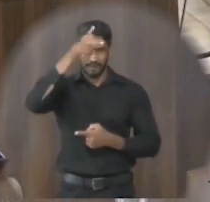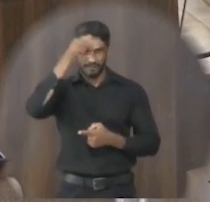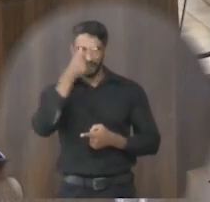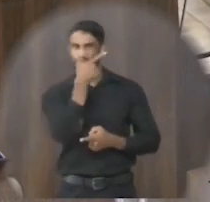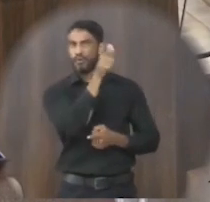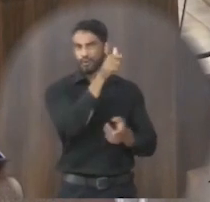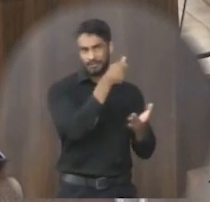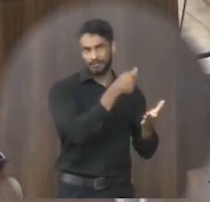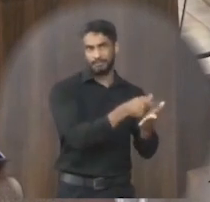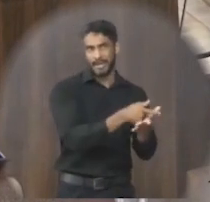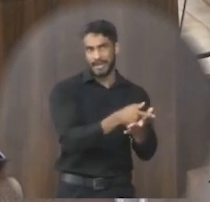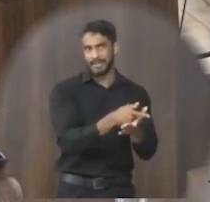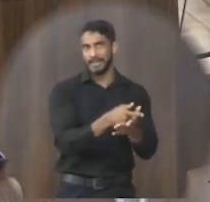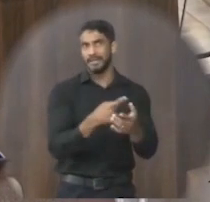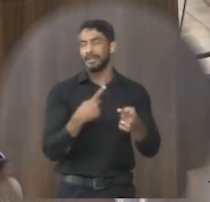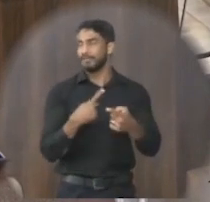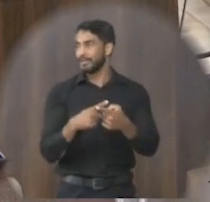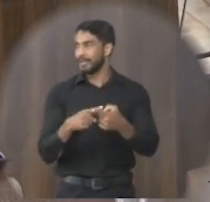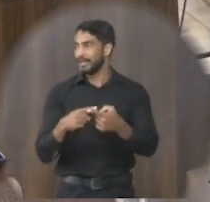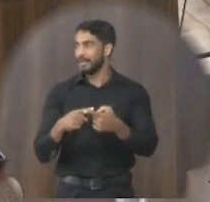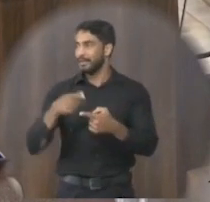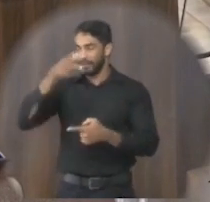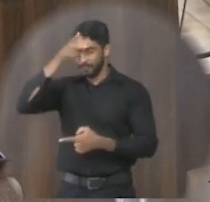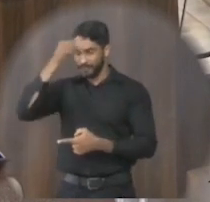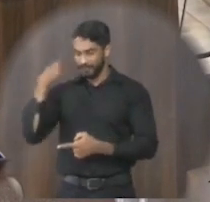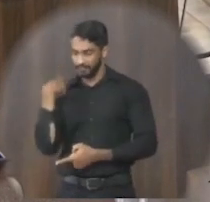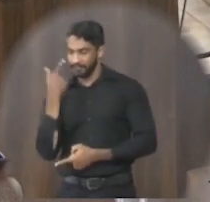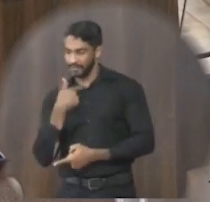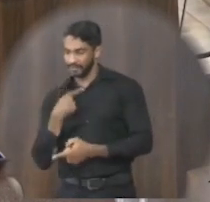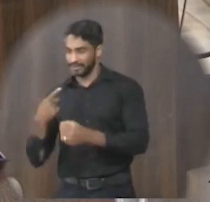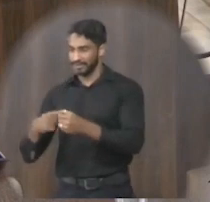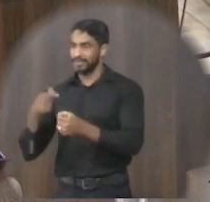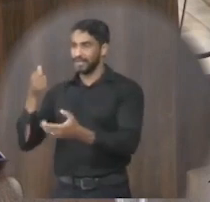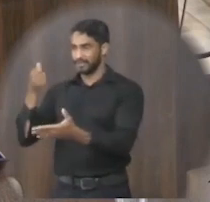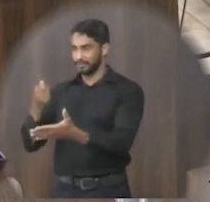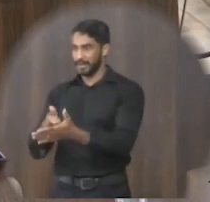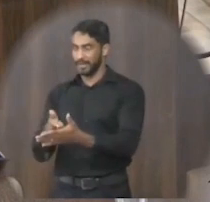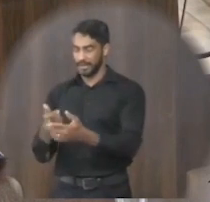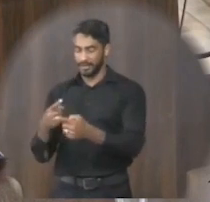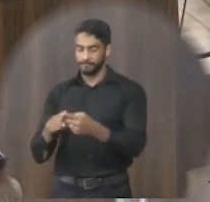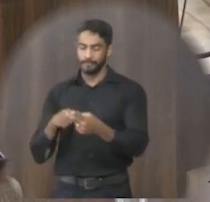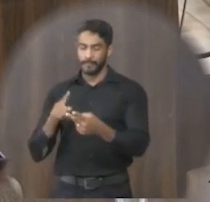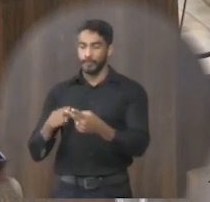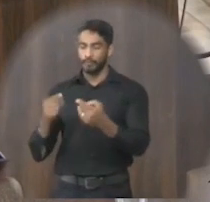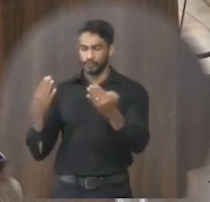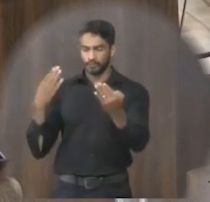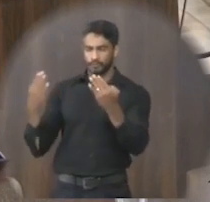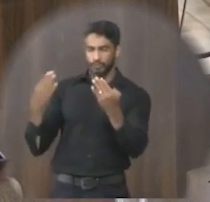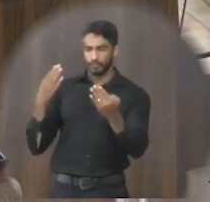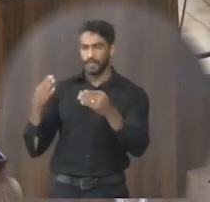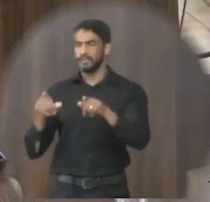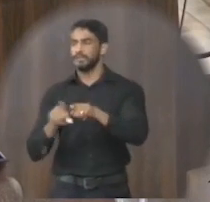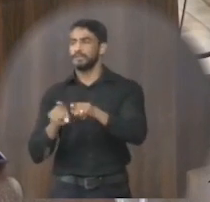paga que isso implica no prefeito da nossa cidade pagar um outro comparativo